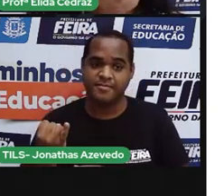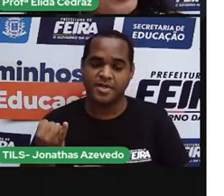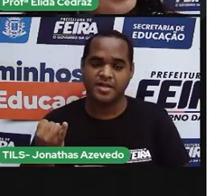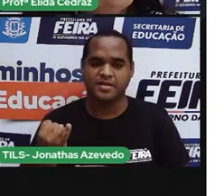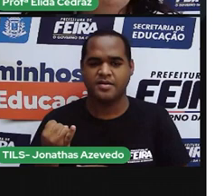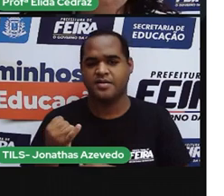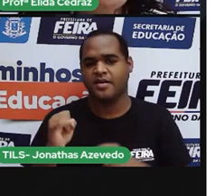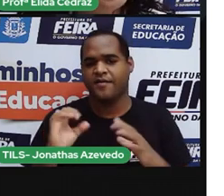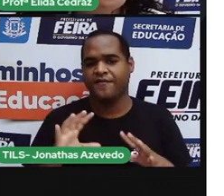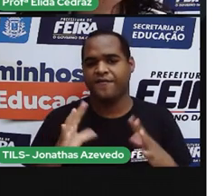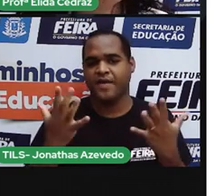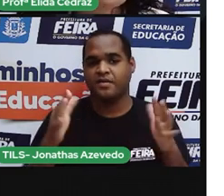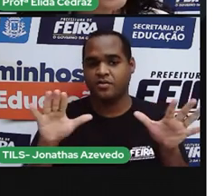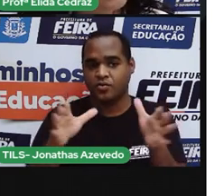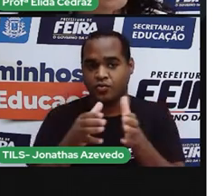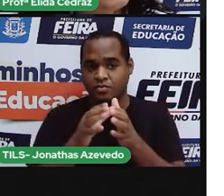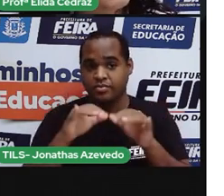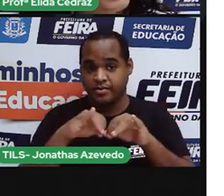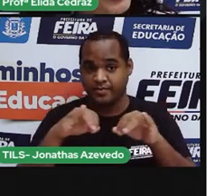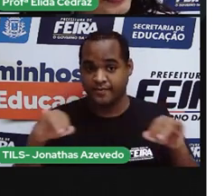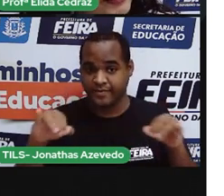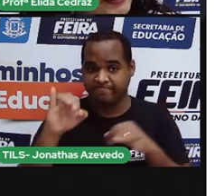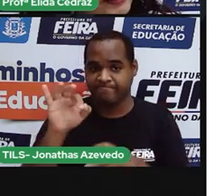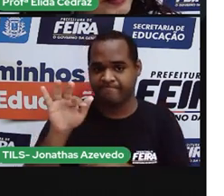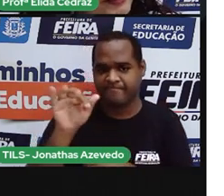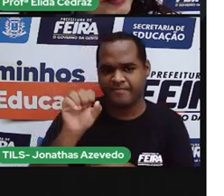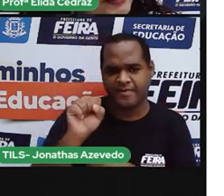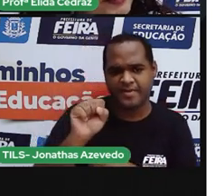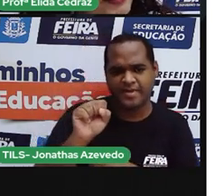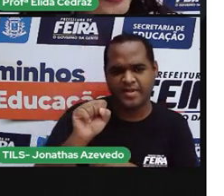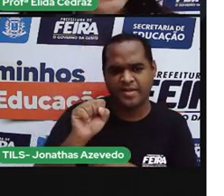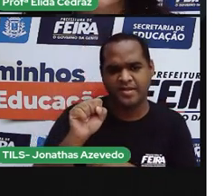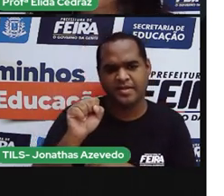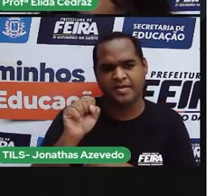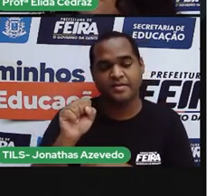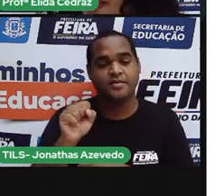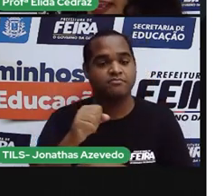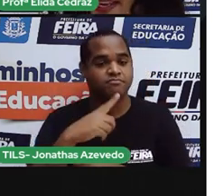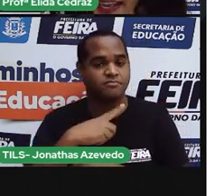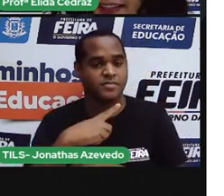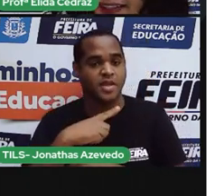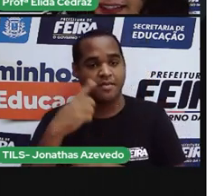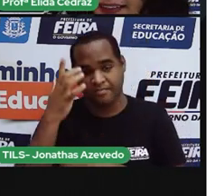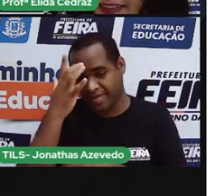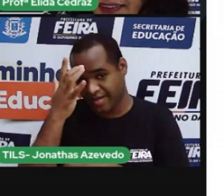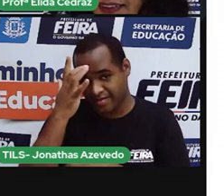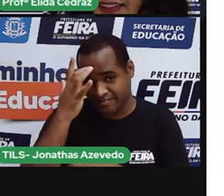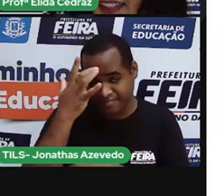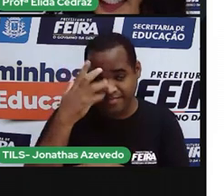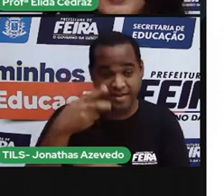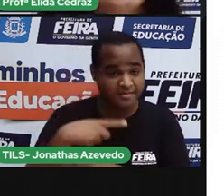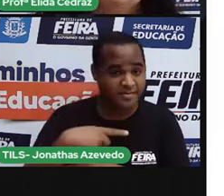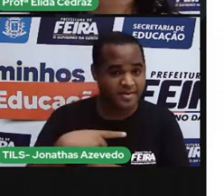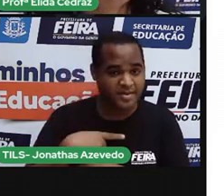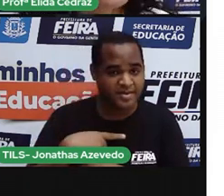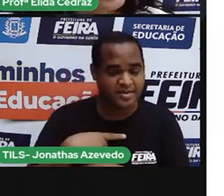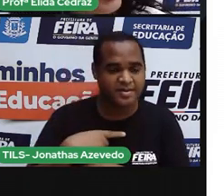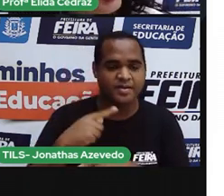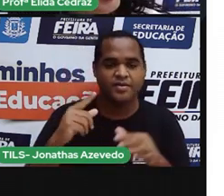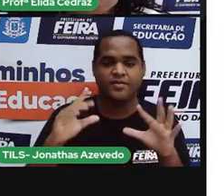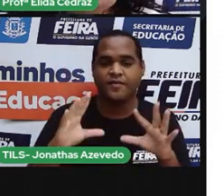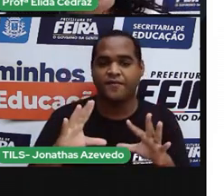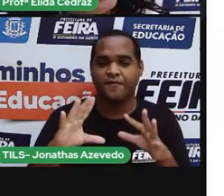Tem a festa do bando anunciador de Santana? Tem micareta? Tem